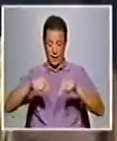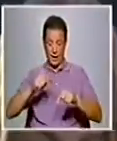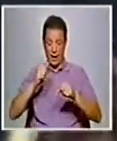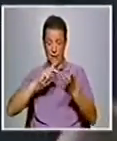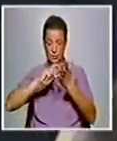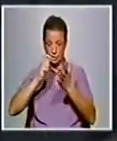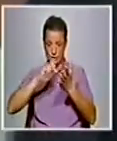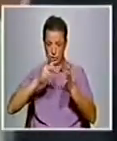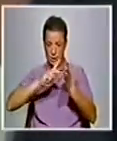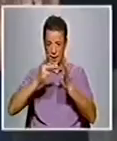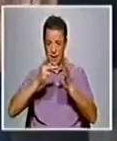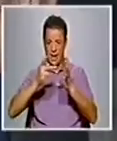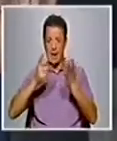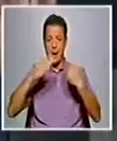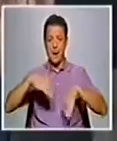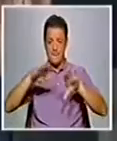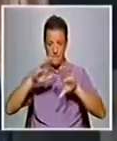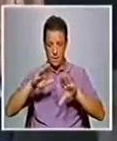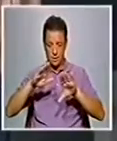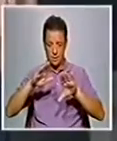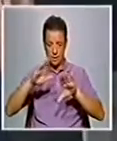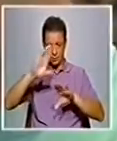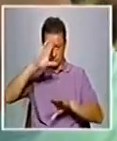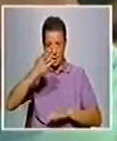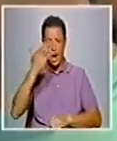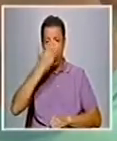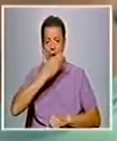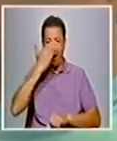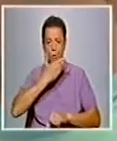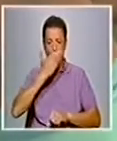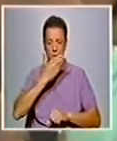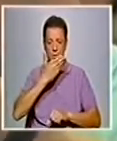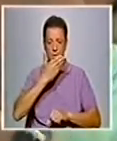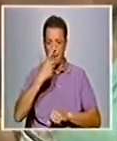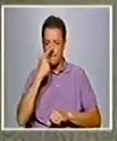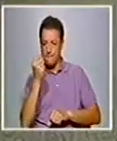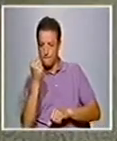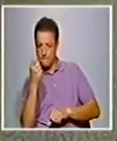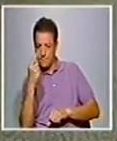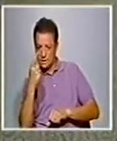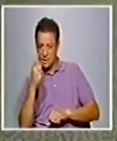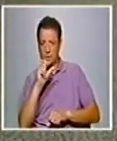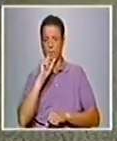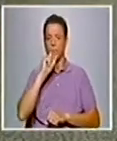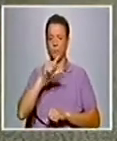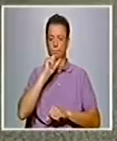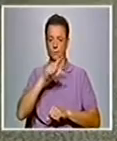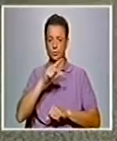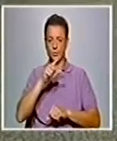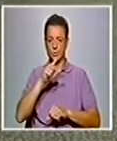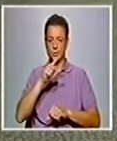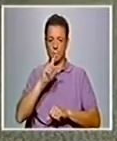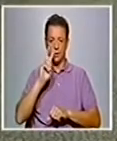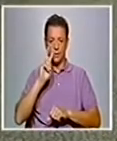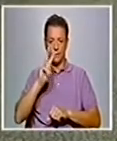E a constatação que nós temos é que as aulas são de facto muito semelhantes e foi possível devido à